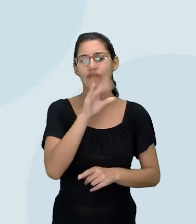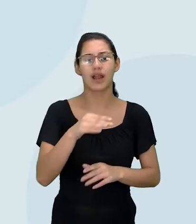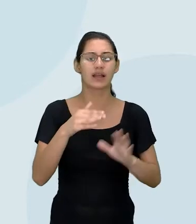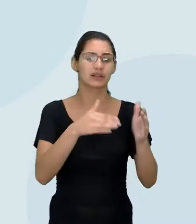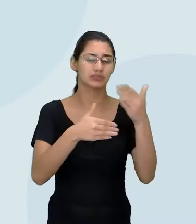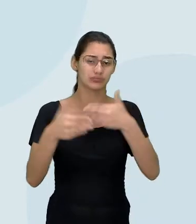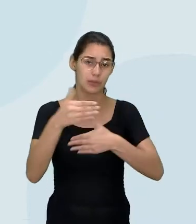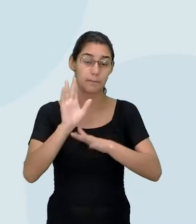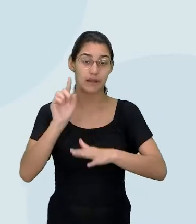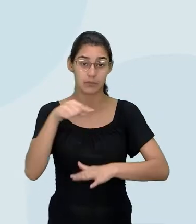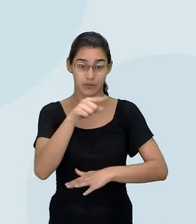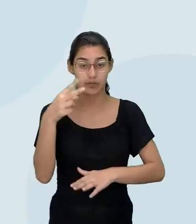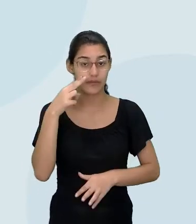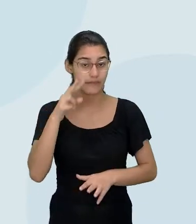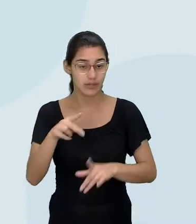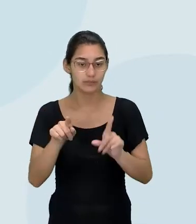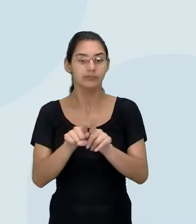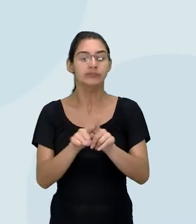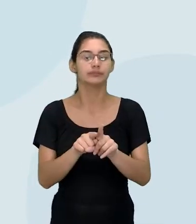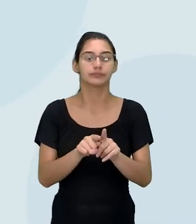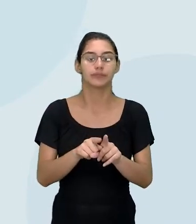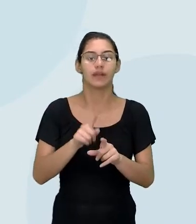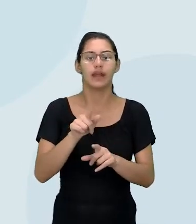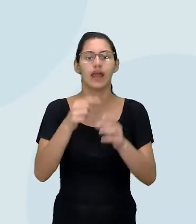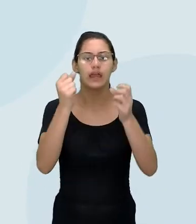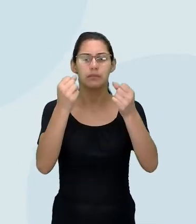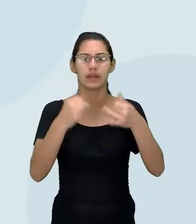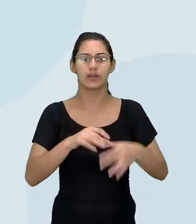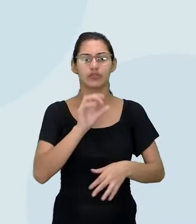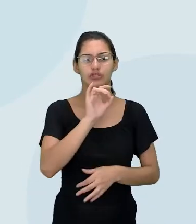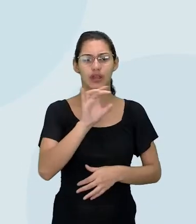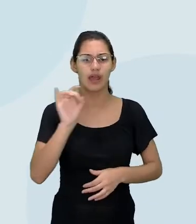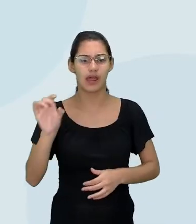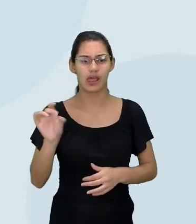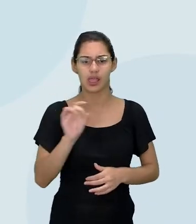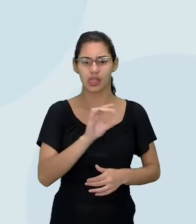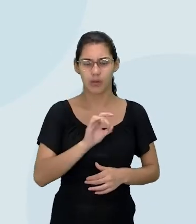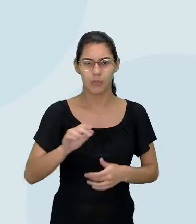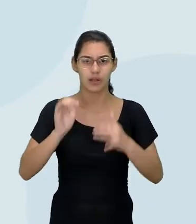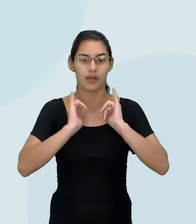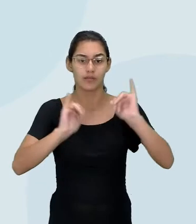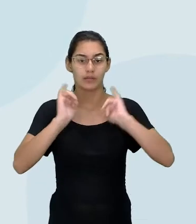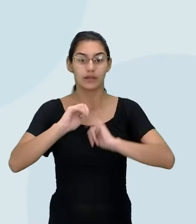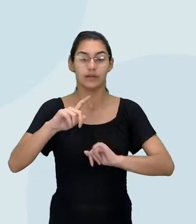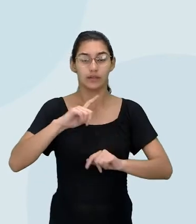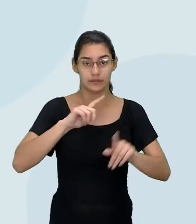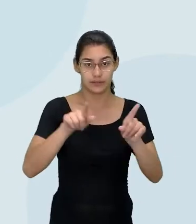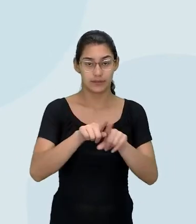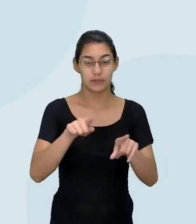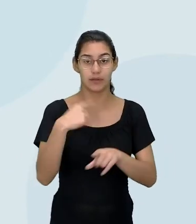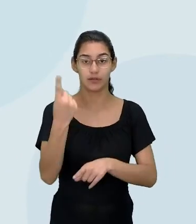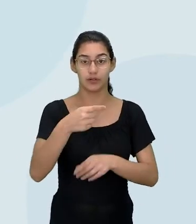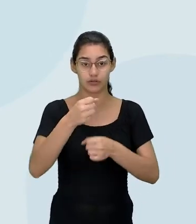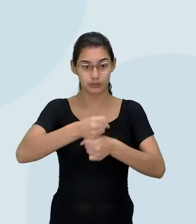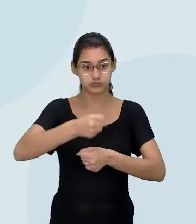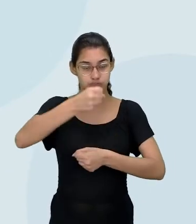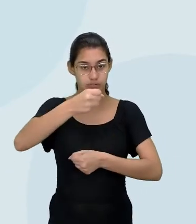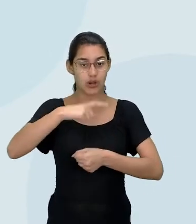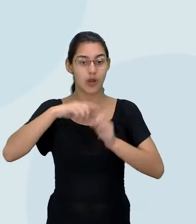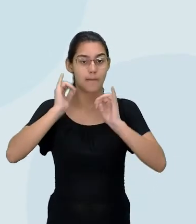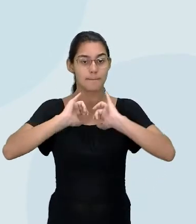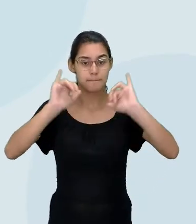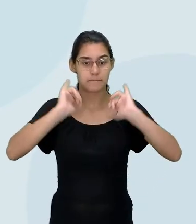parte, mas depois vocês olhem. Aí é o descritivo de cada uma das informações que estava ali no nosso guarda-chuva de